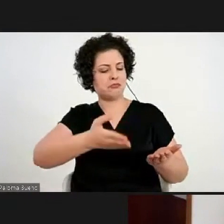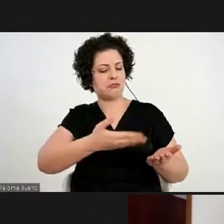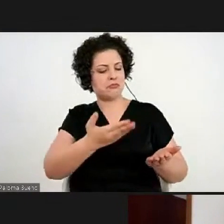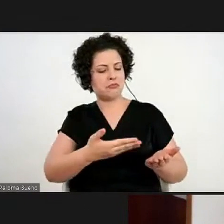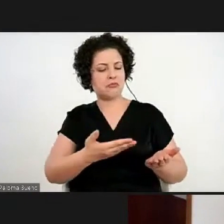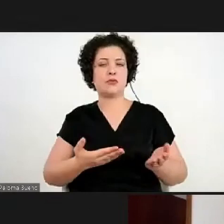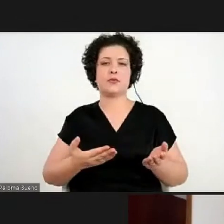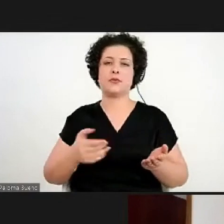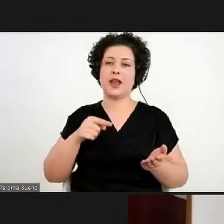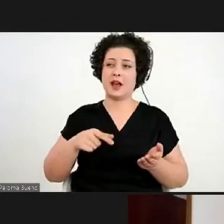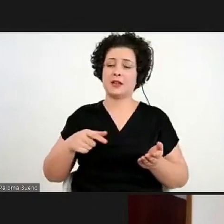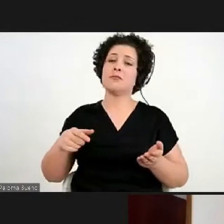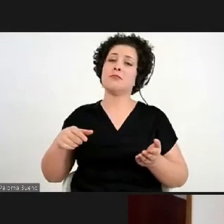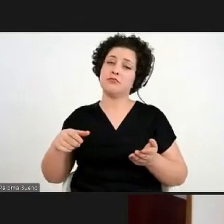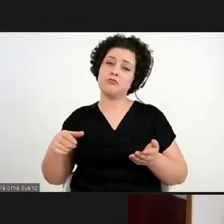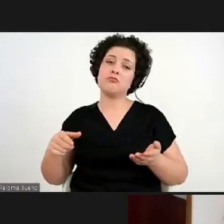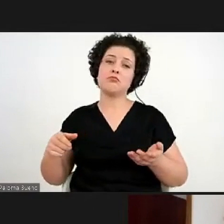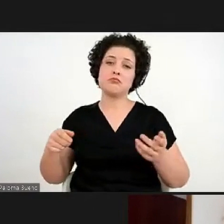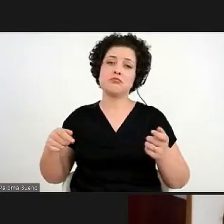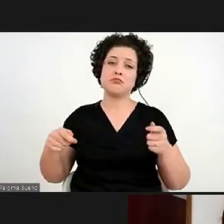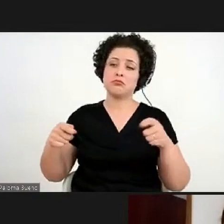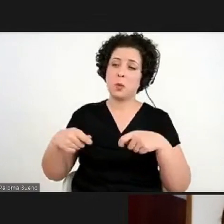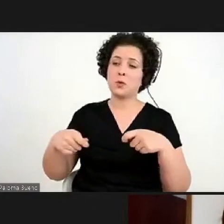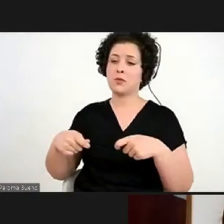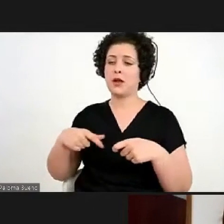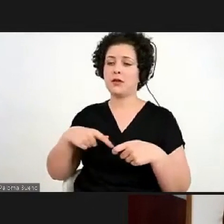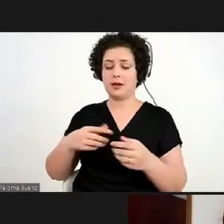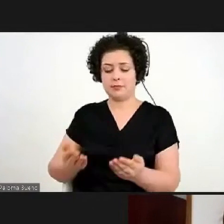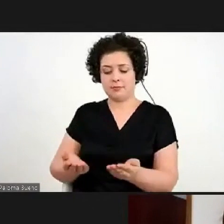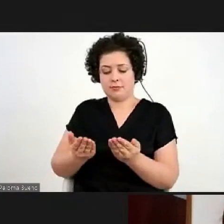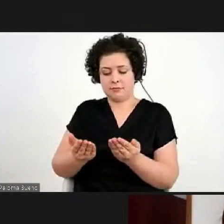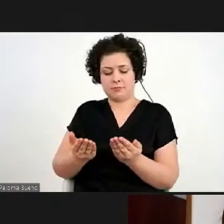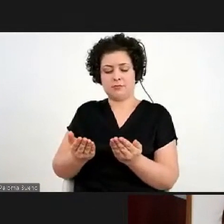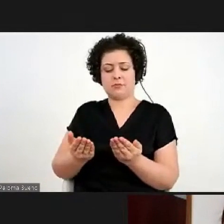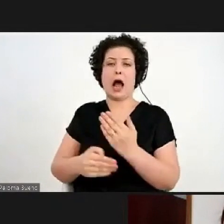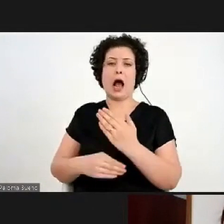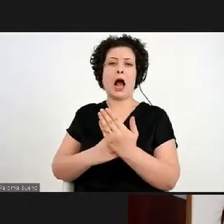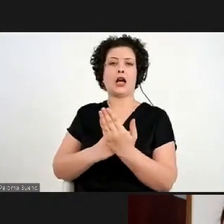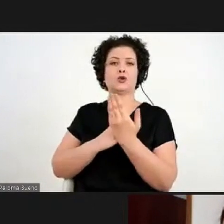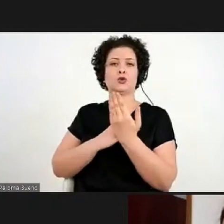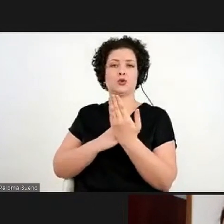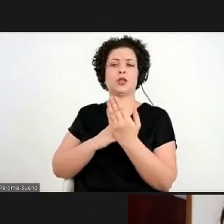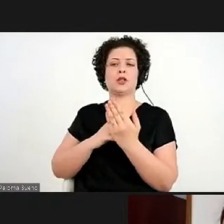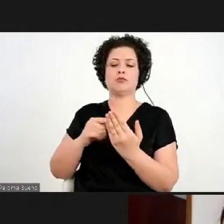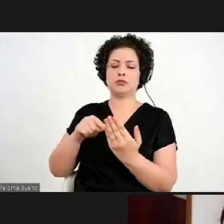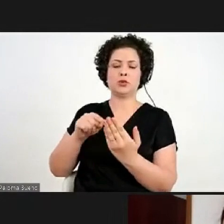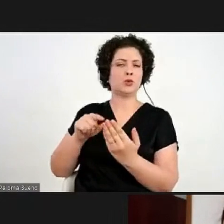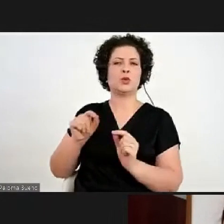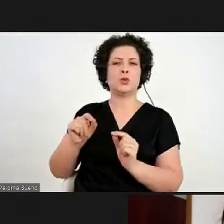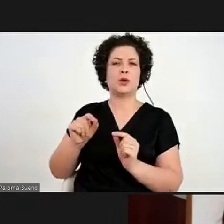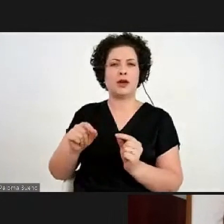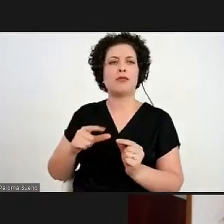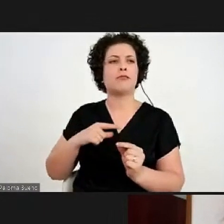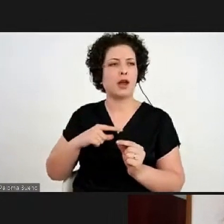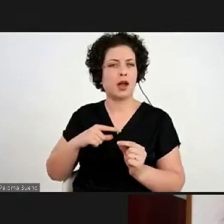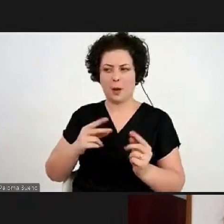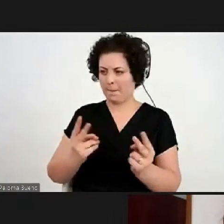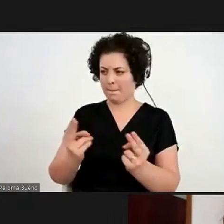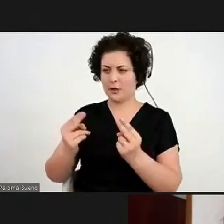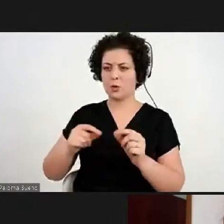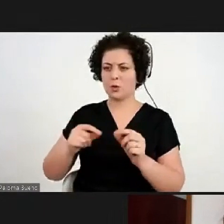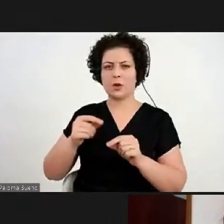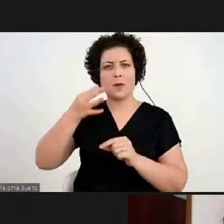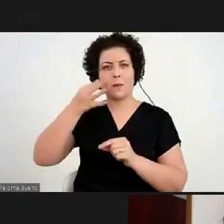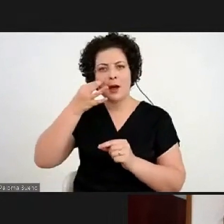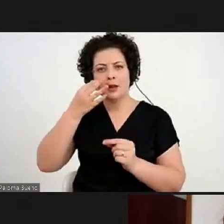essa possibilidade de estar com um livro em mãos me ajuda um pouco a discutir a questão da matéria, do